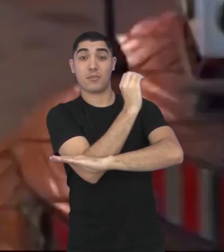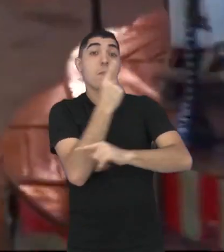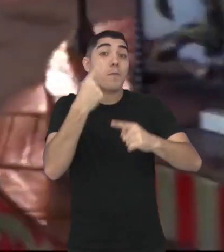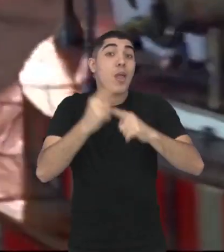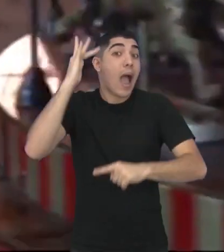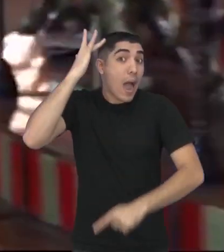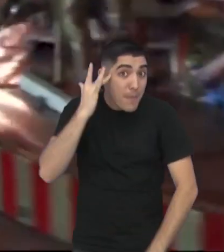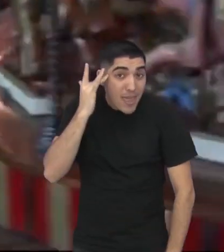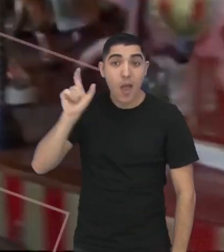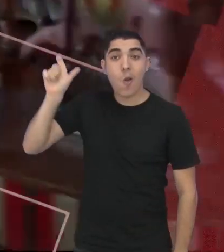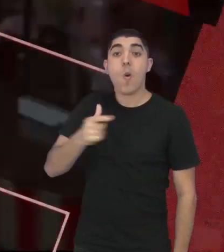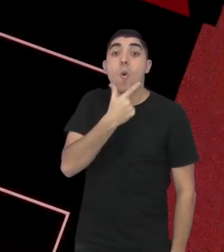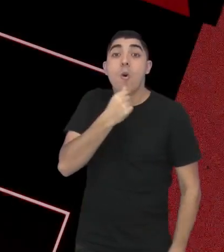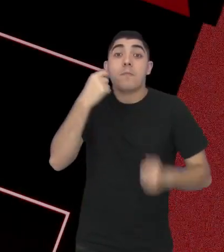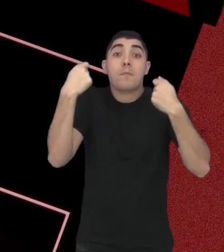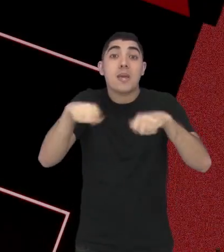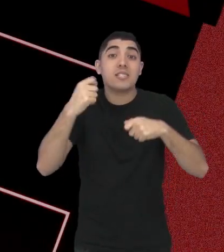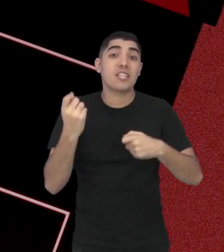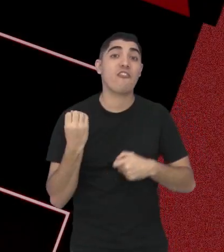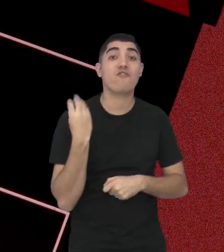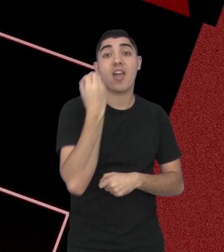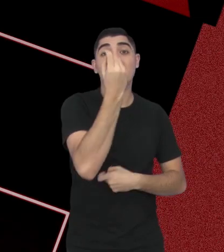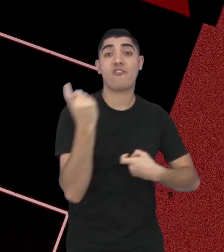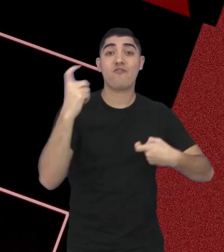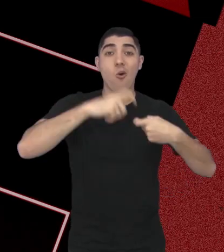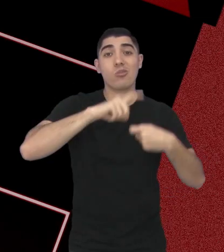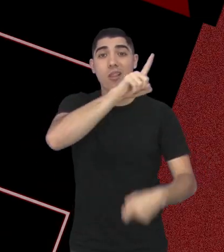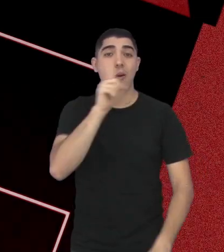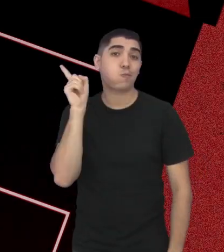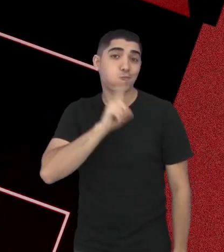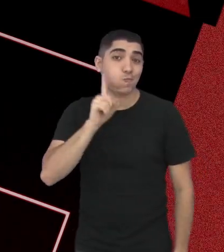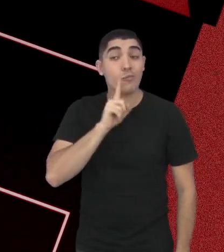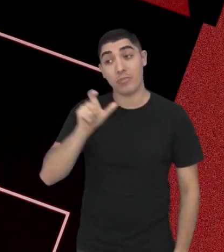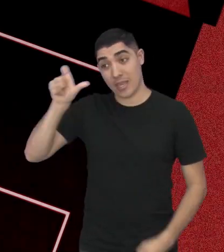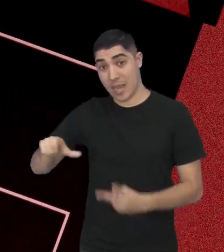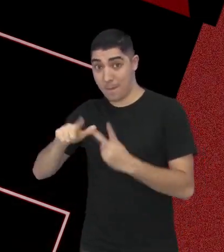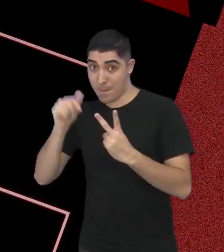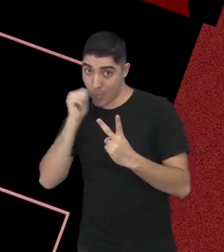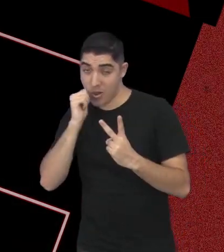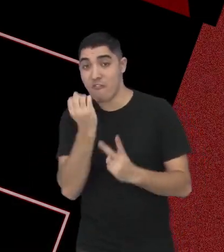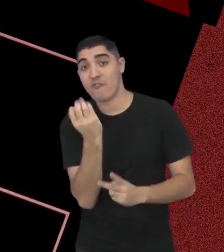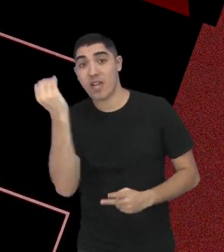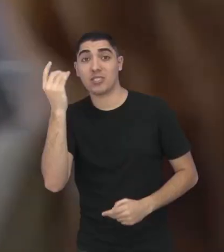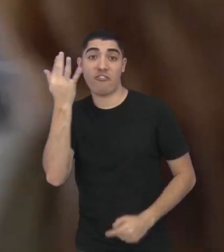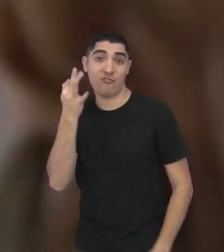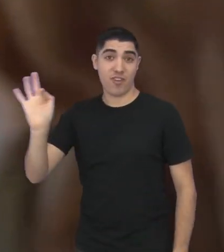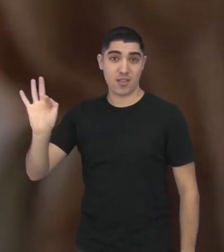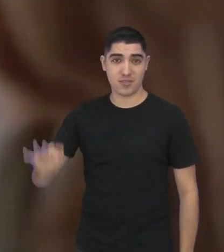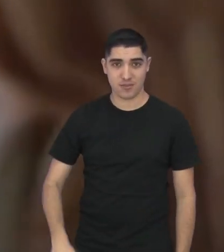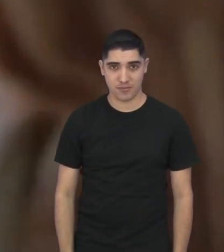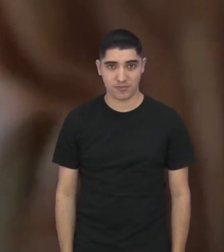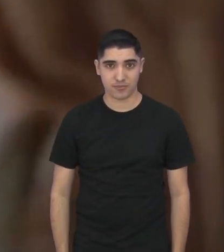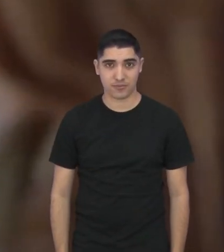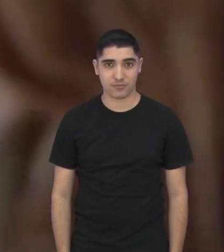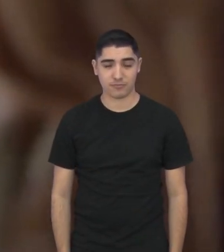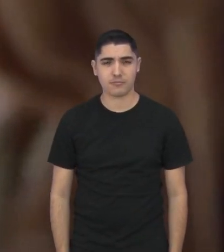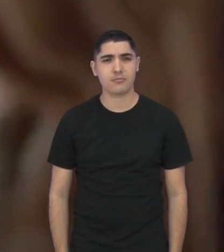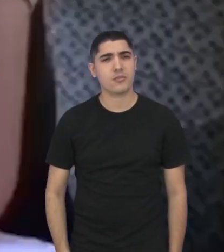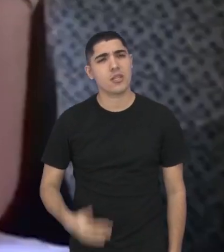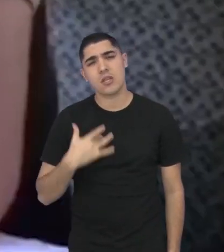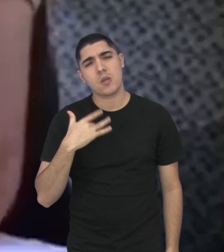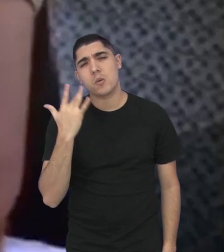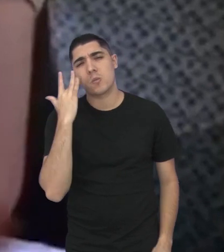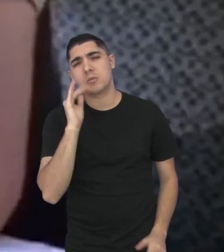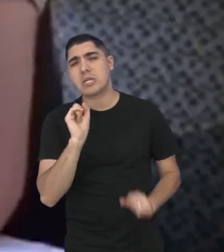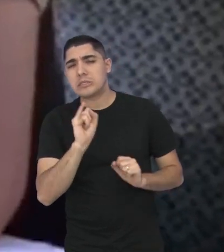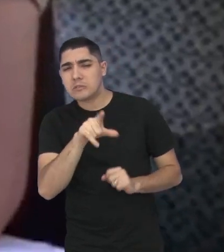no dia seguinte ele tem de pegar um avião de volta para os Estados Unidos e ela segue viagem com a Paris. Eu não sei o que sua situação é,